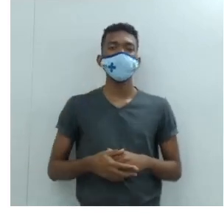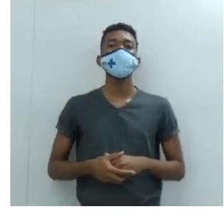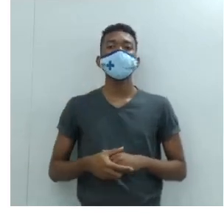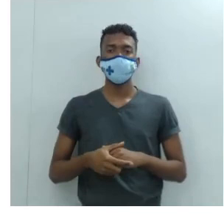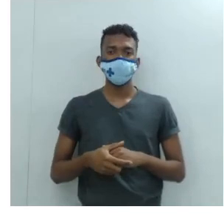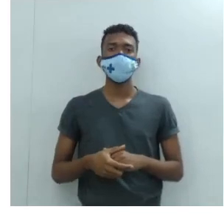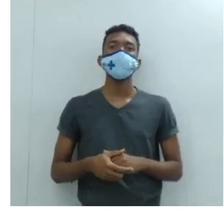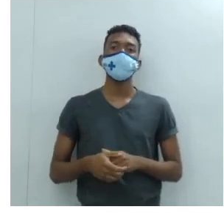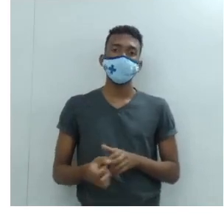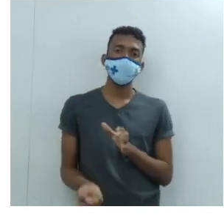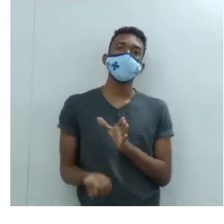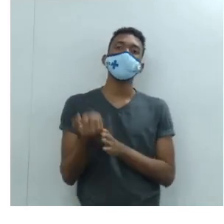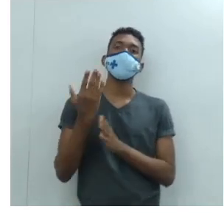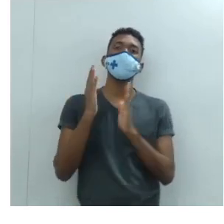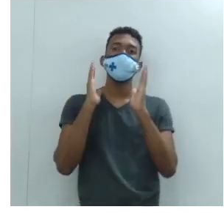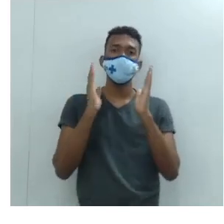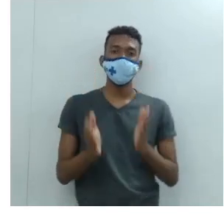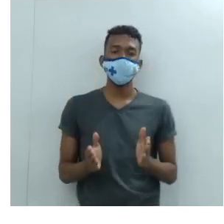manifesta-se